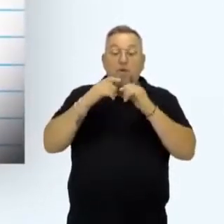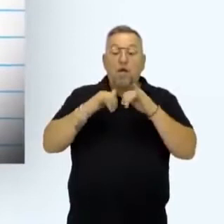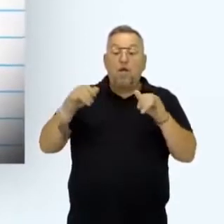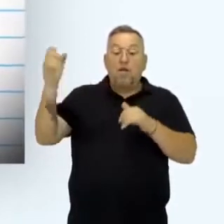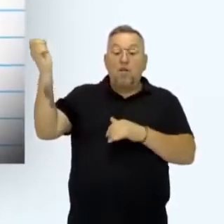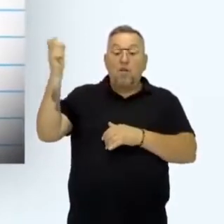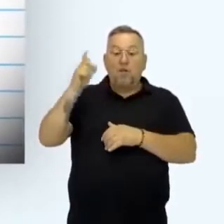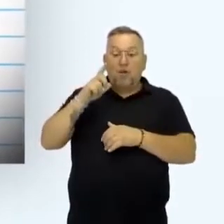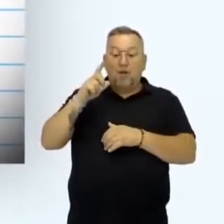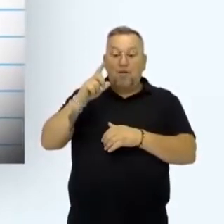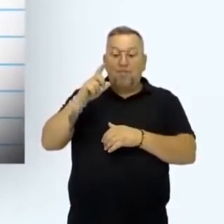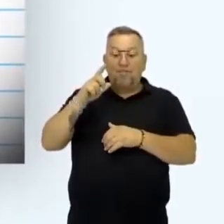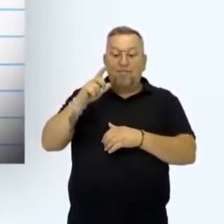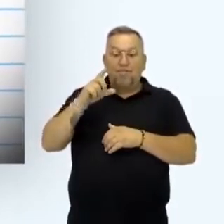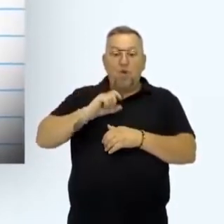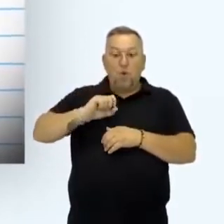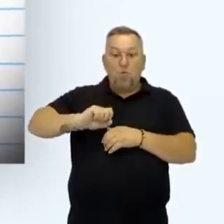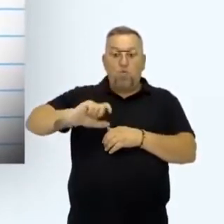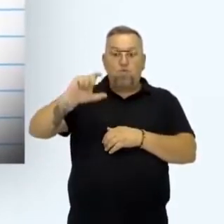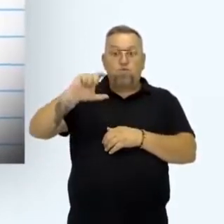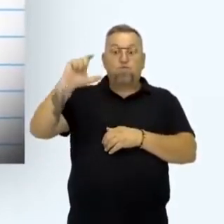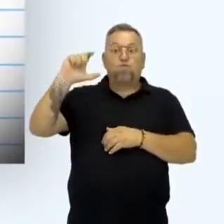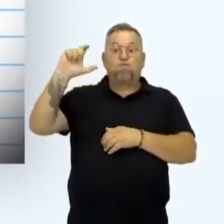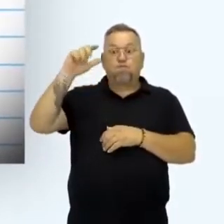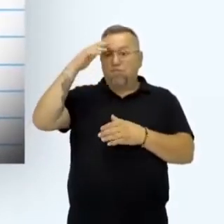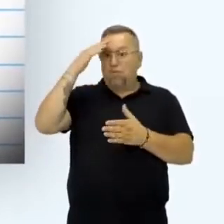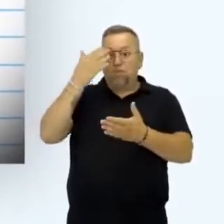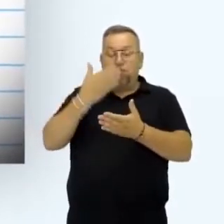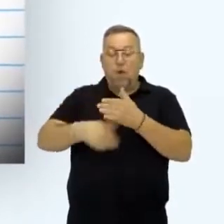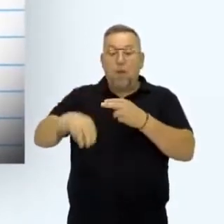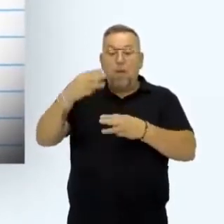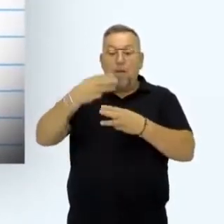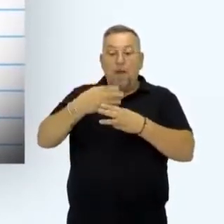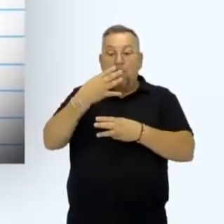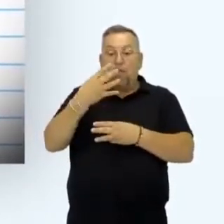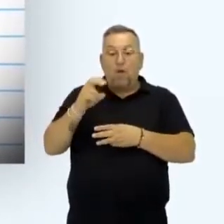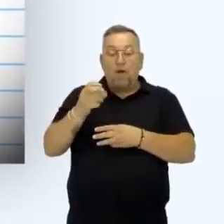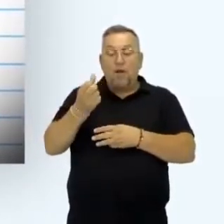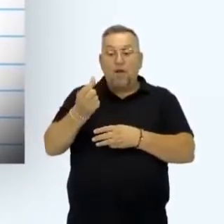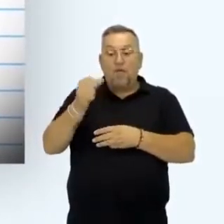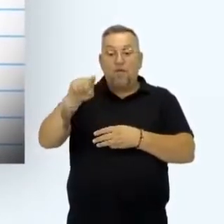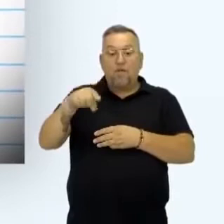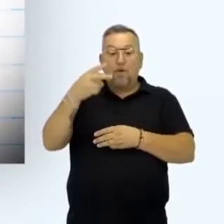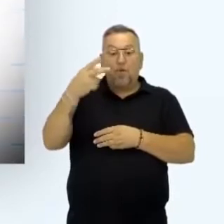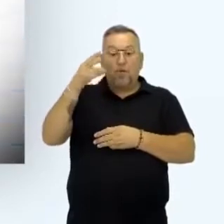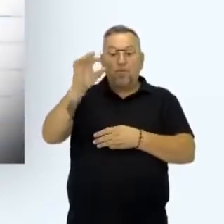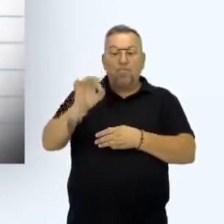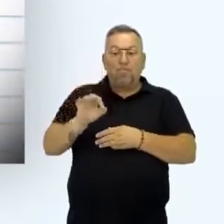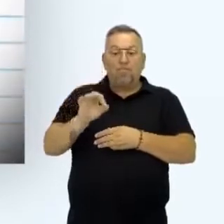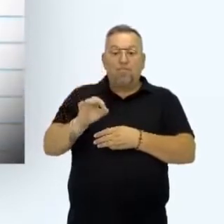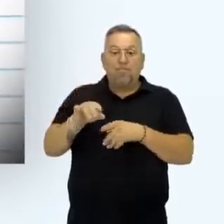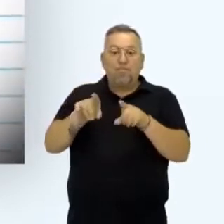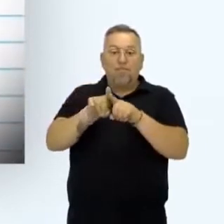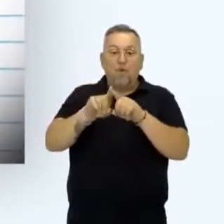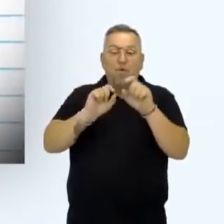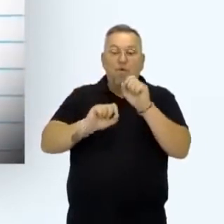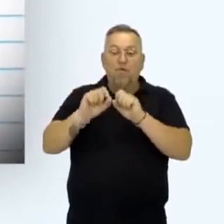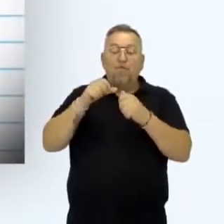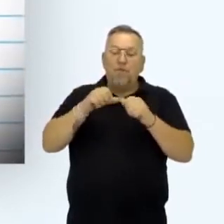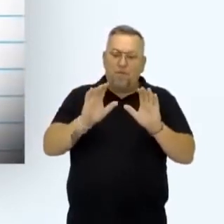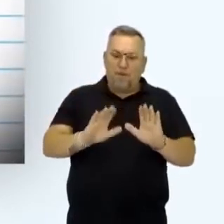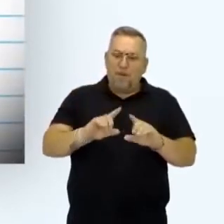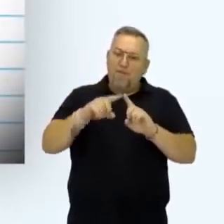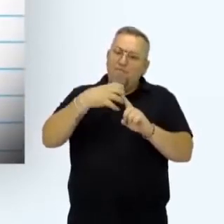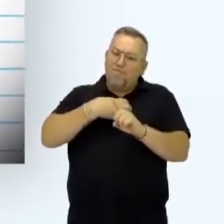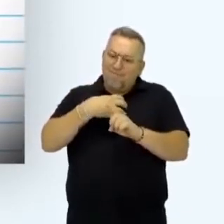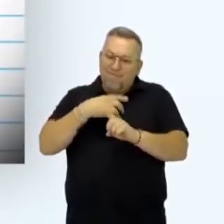energia solar fotovoltaica, que cresceu com uma inacreditável média anual de 46,2%. É isso aí. Ficamos por aqui.